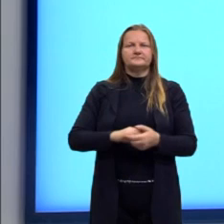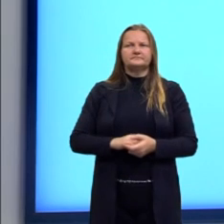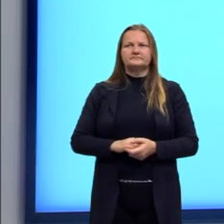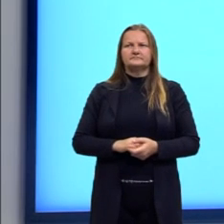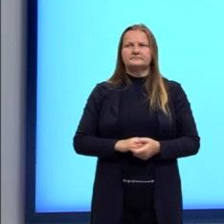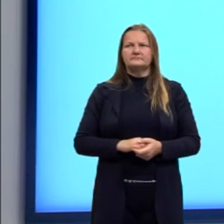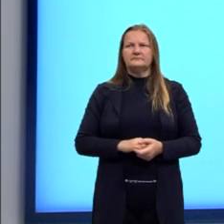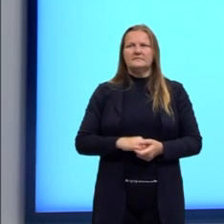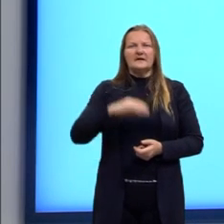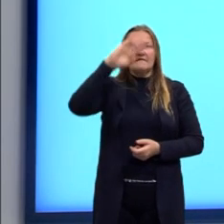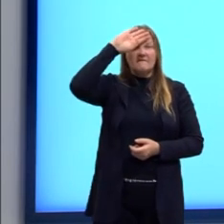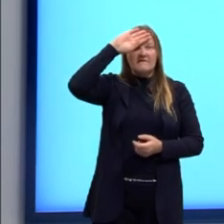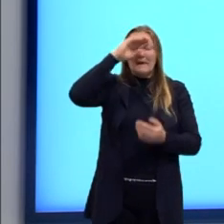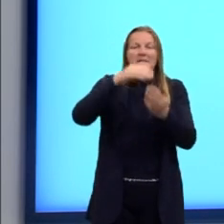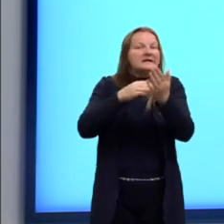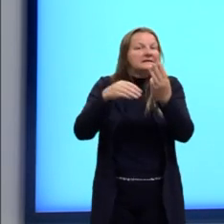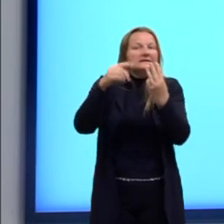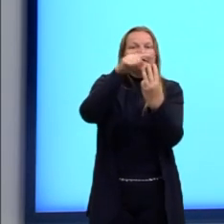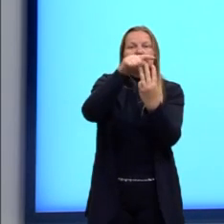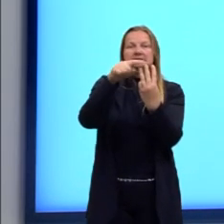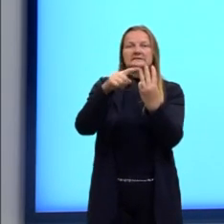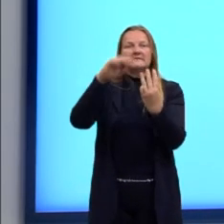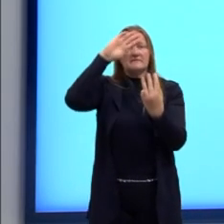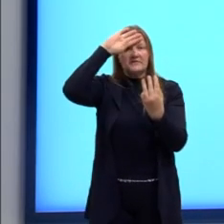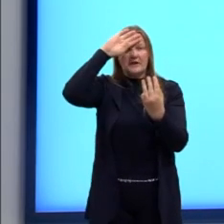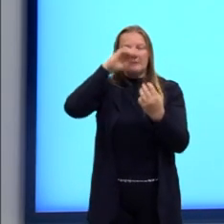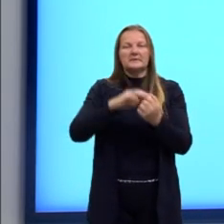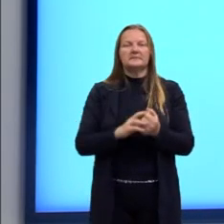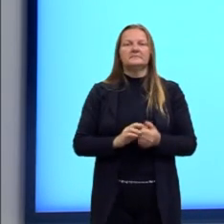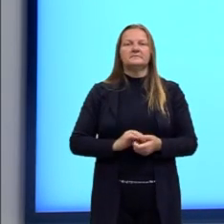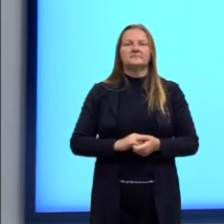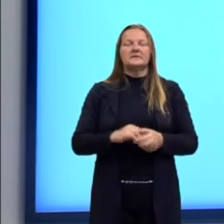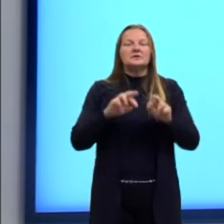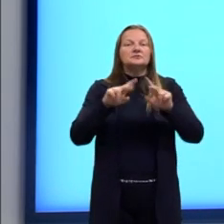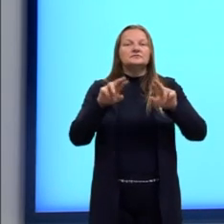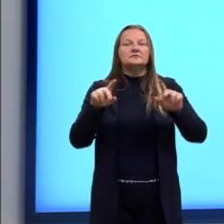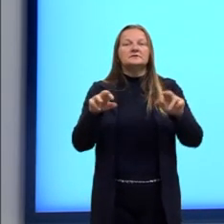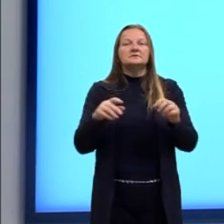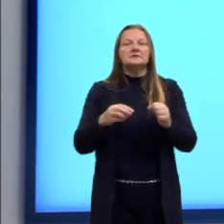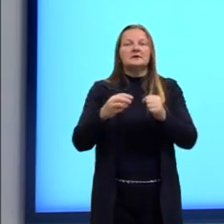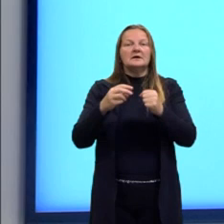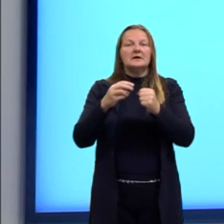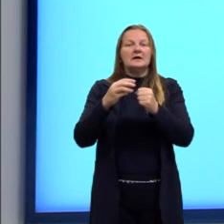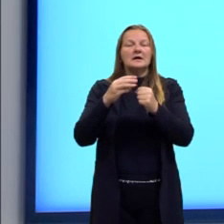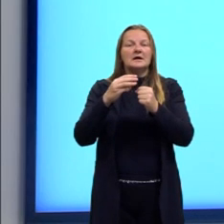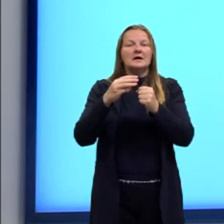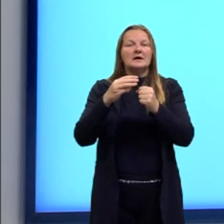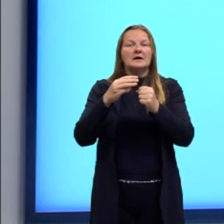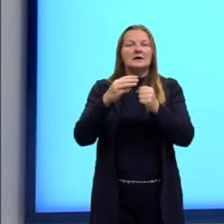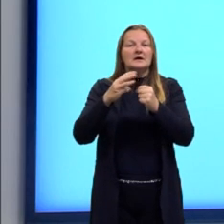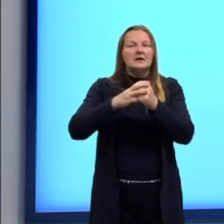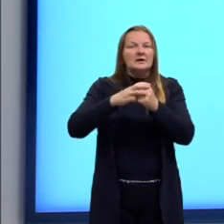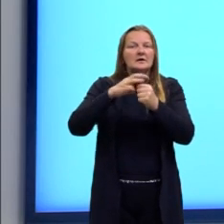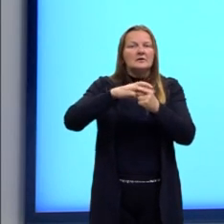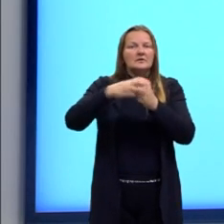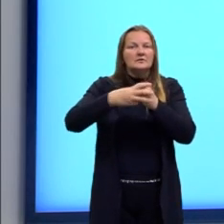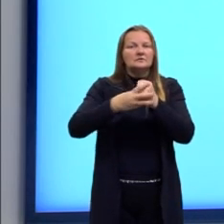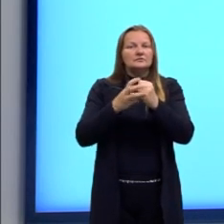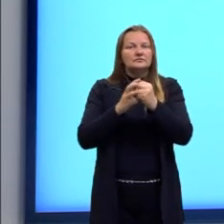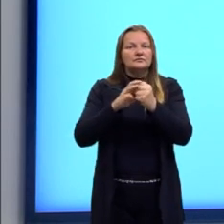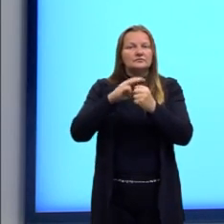todas têm, as três doenças têm, né? A diferenciação é que a zika, ela tem uma